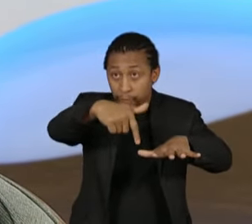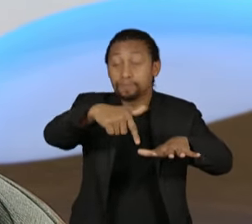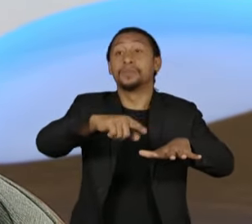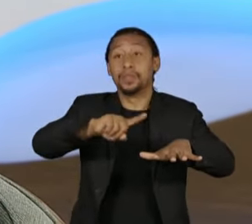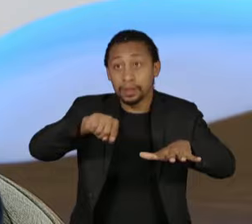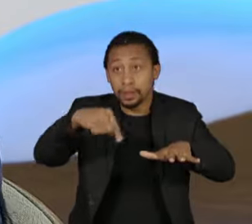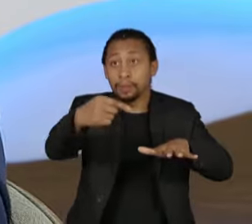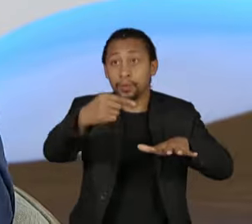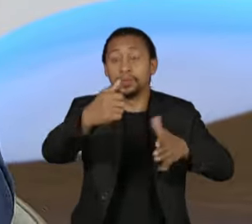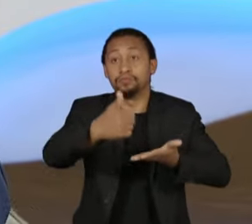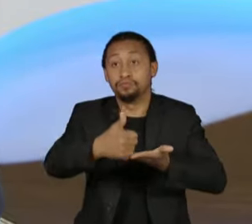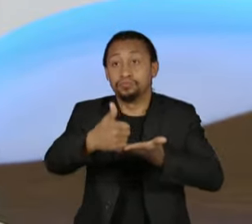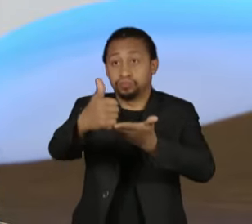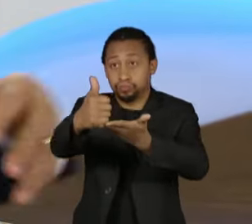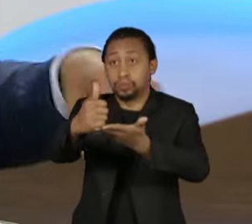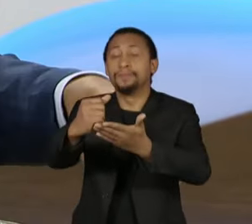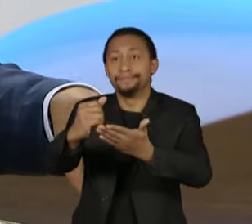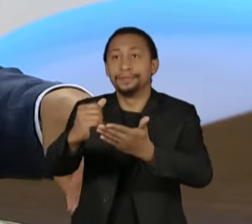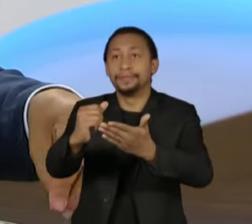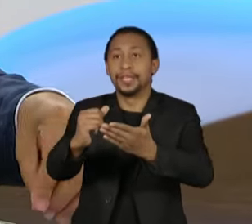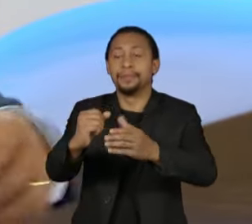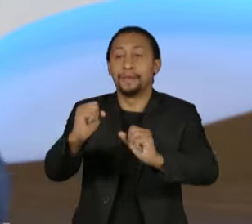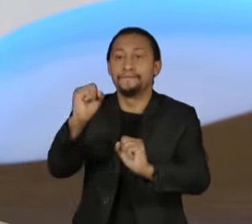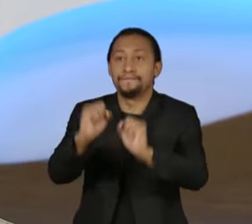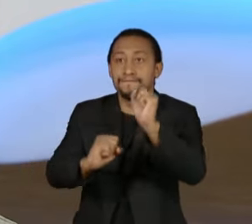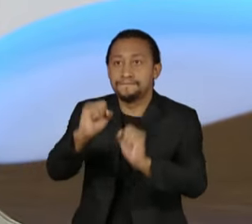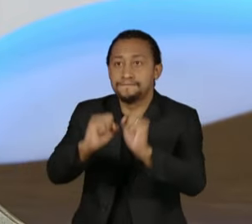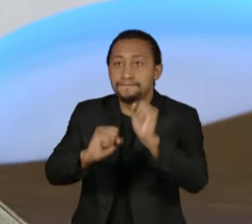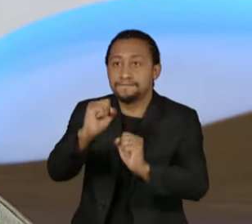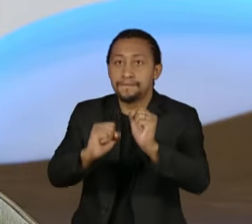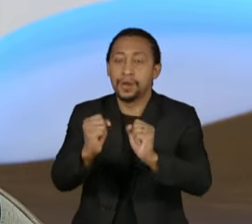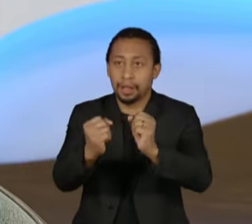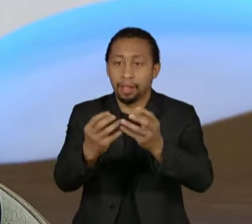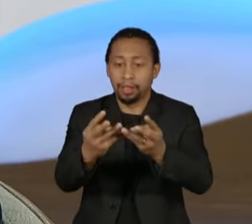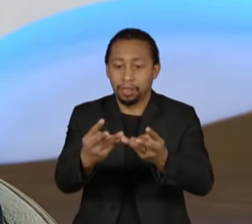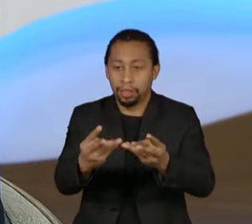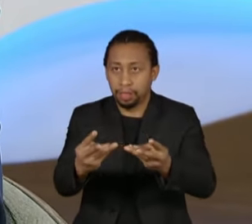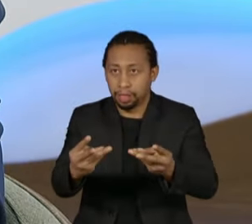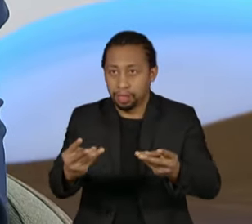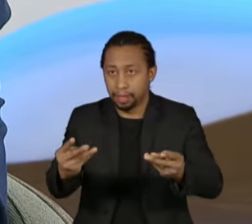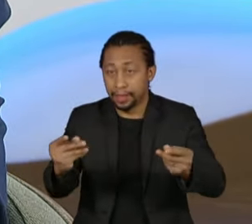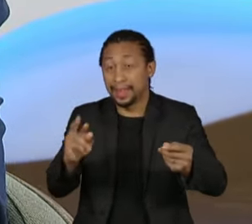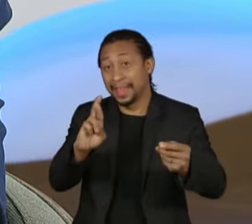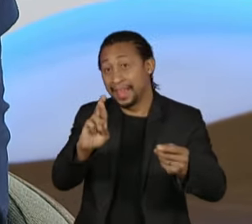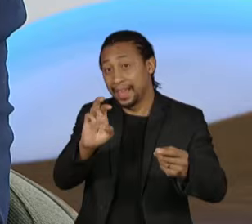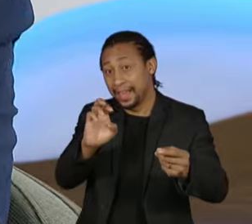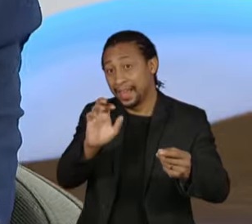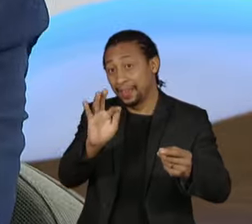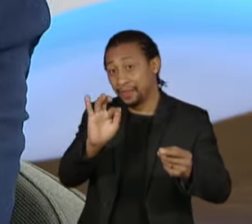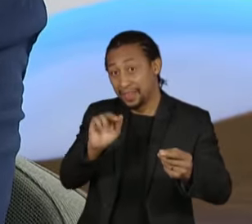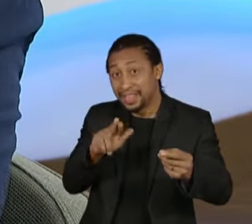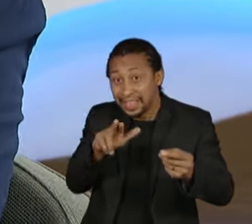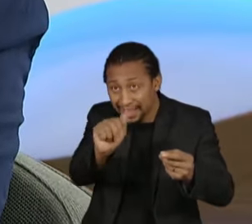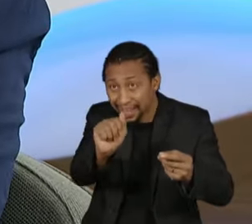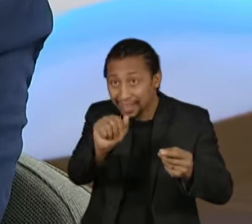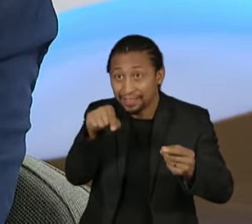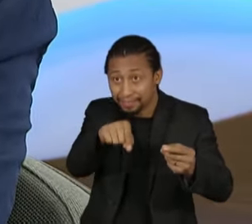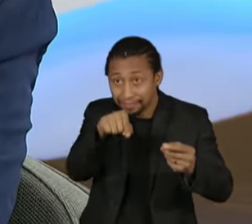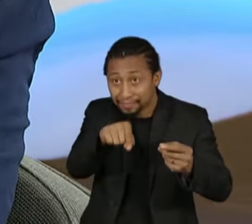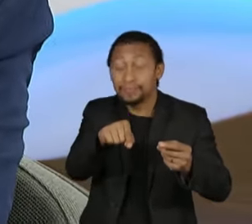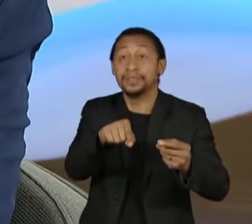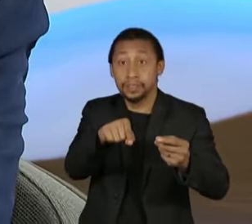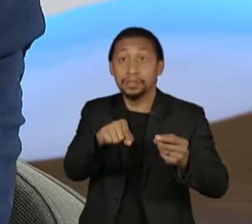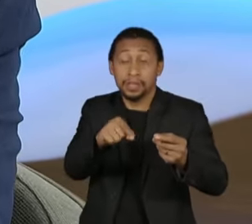pouco menor do óleo diesel dentro do Brasil a um custo muito baixo. O Brasil é um dos mais